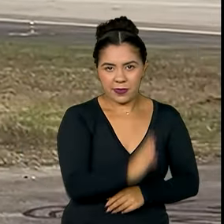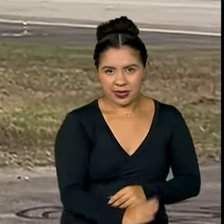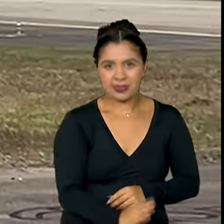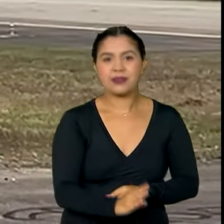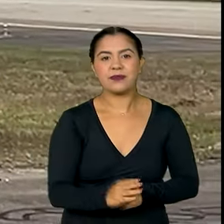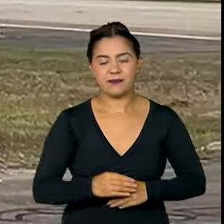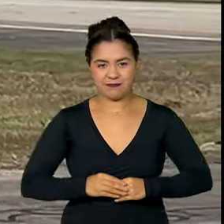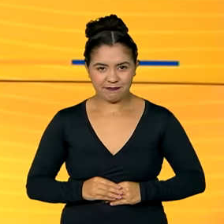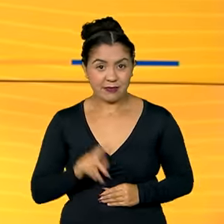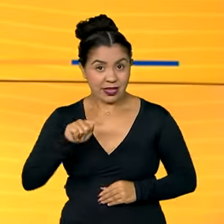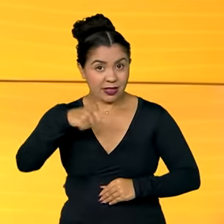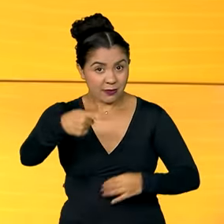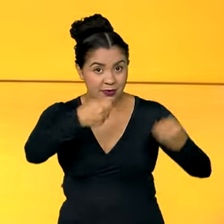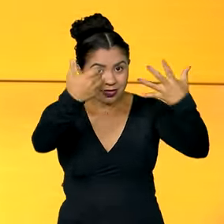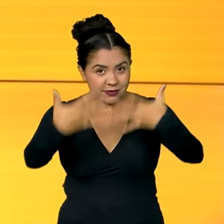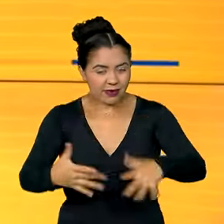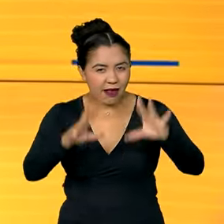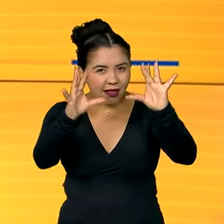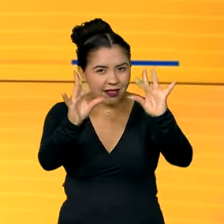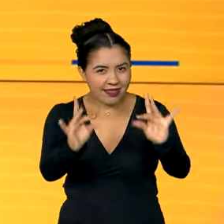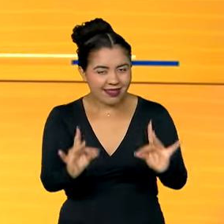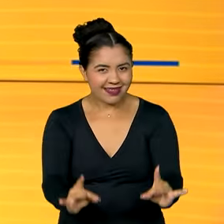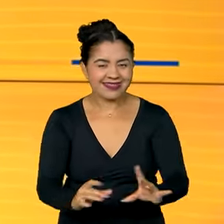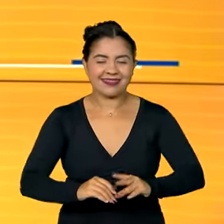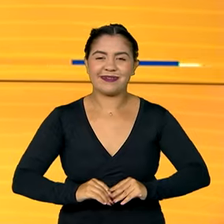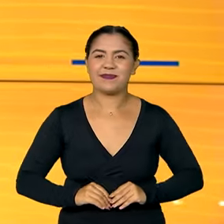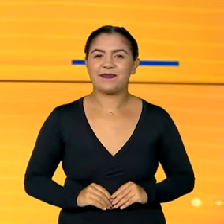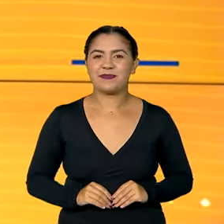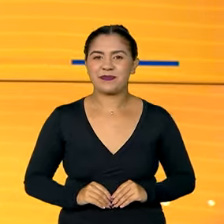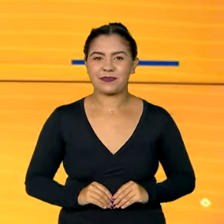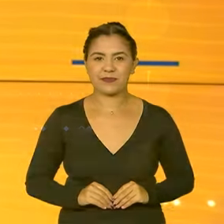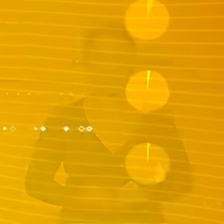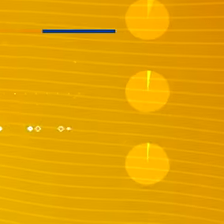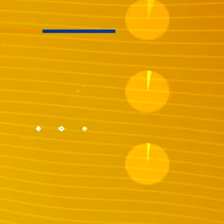início dessa operação. Os detalhes você confere já já.